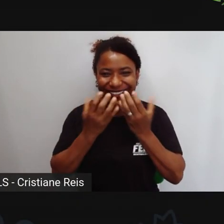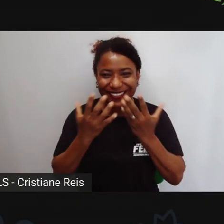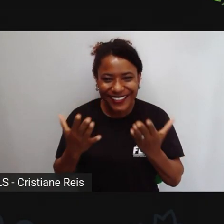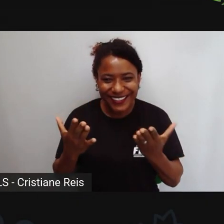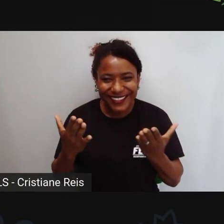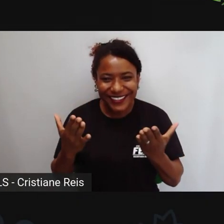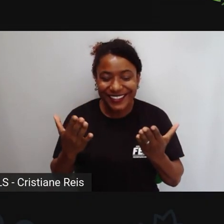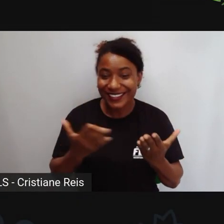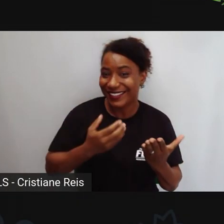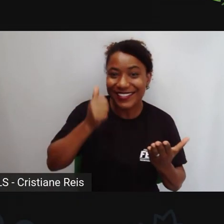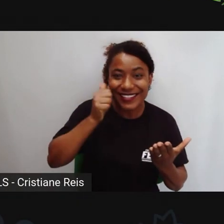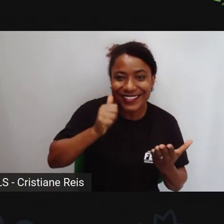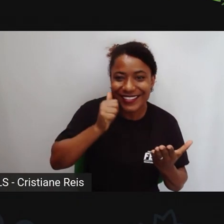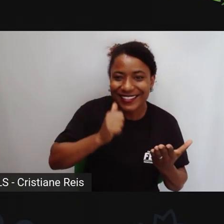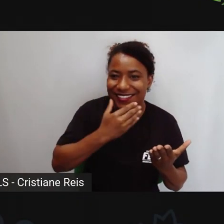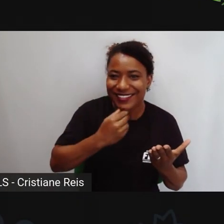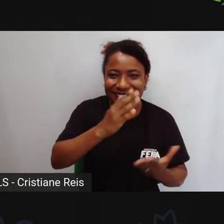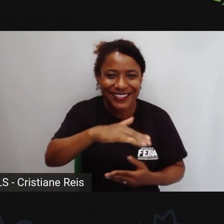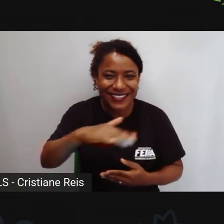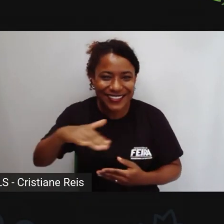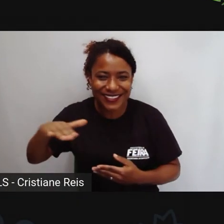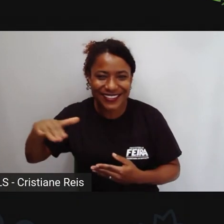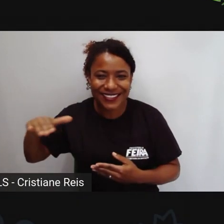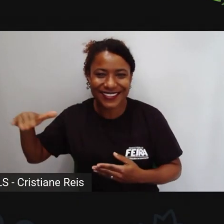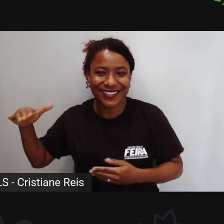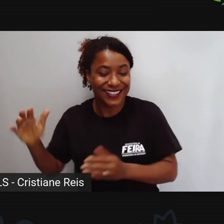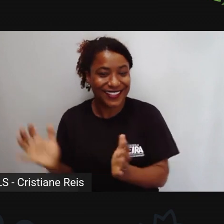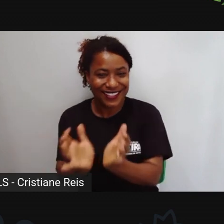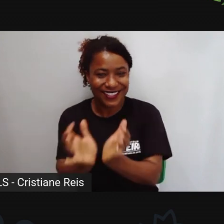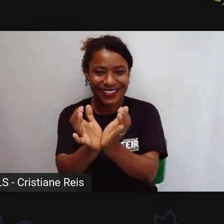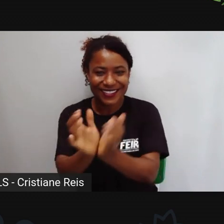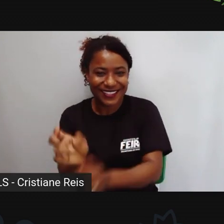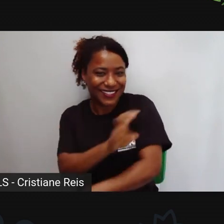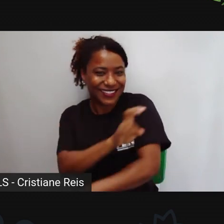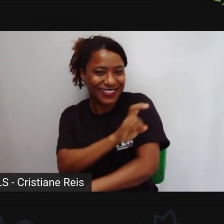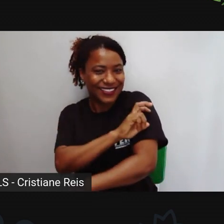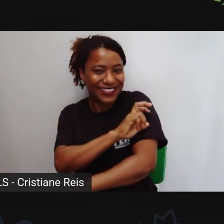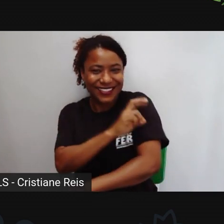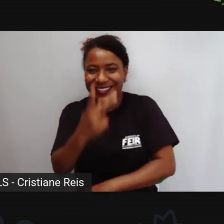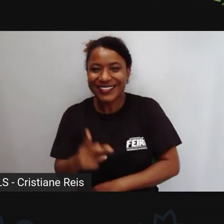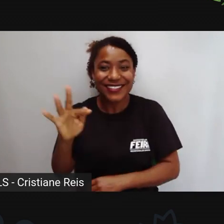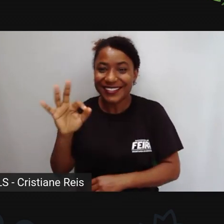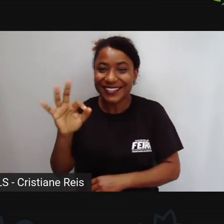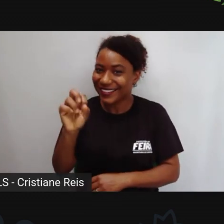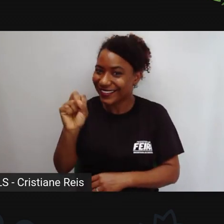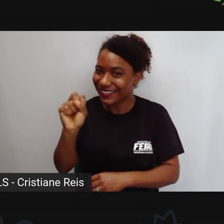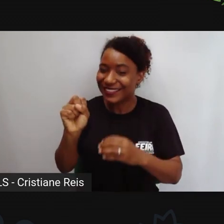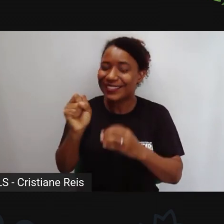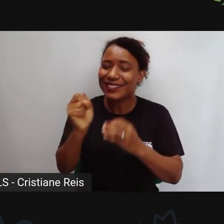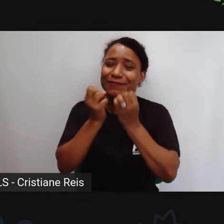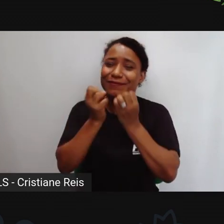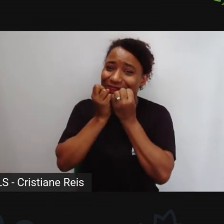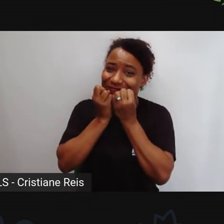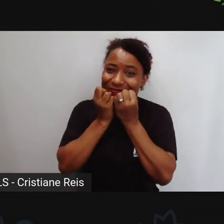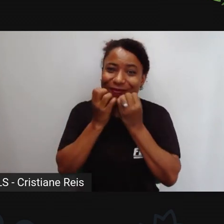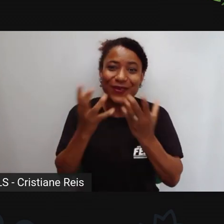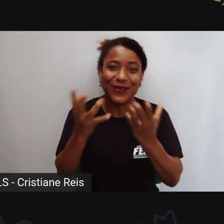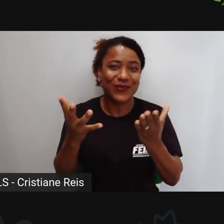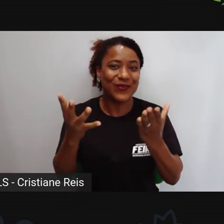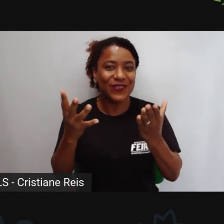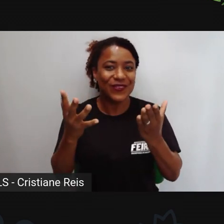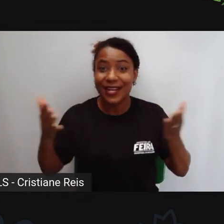Olá, meninos e meninas das turmas do quinto ano de Feira de Santana. Olhem só, estamos aqui para